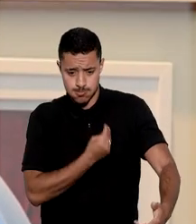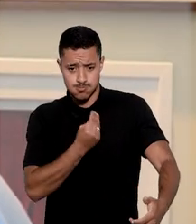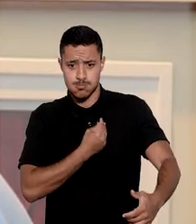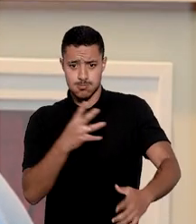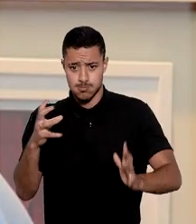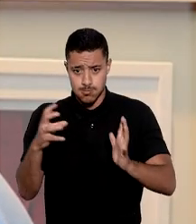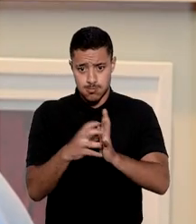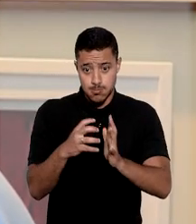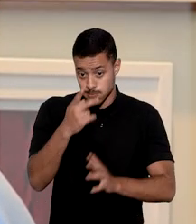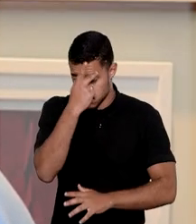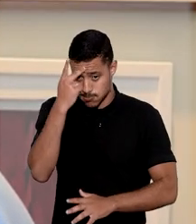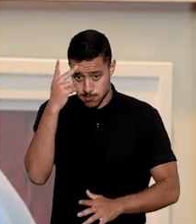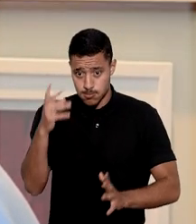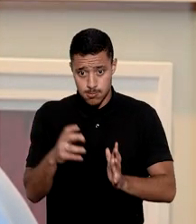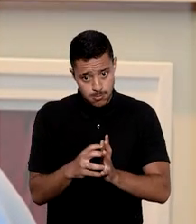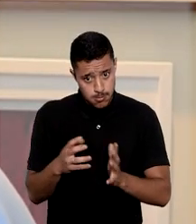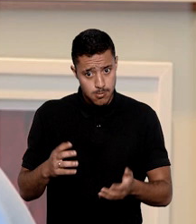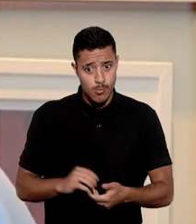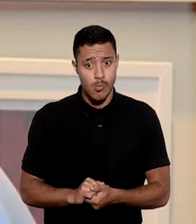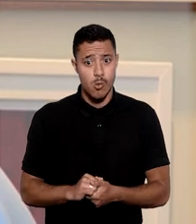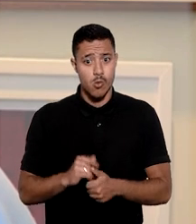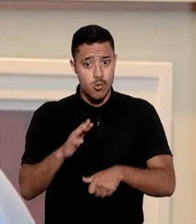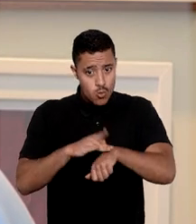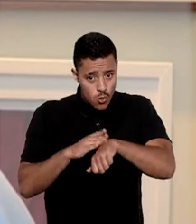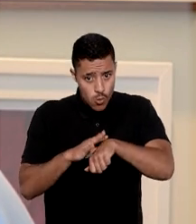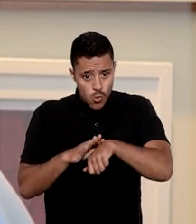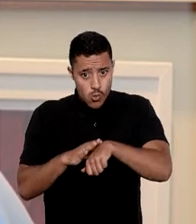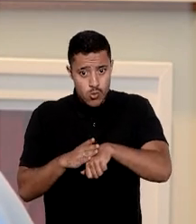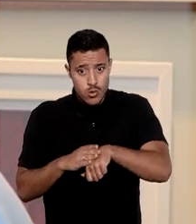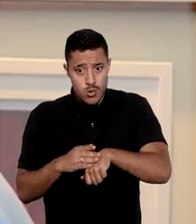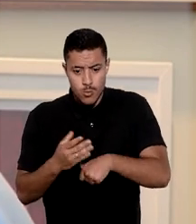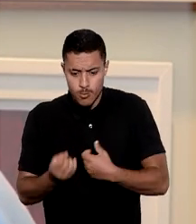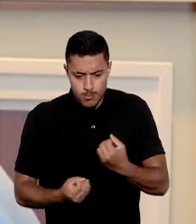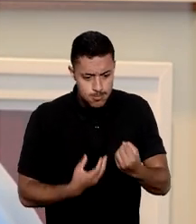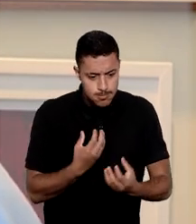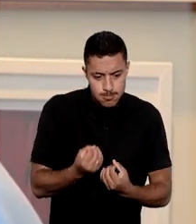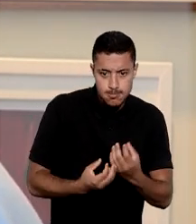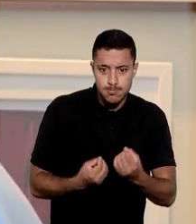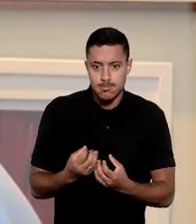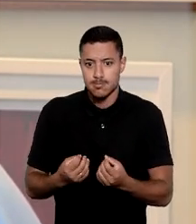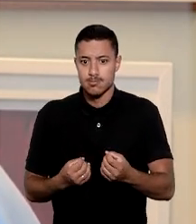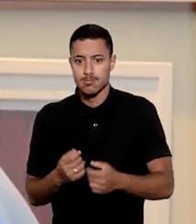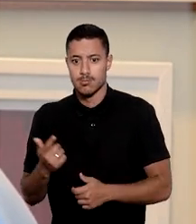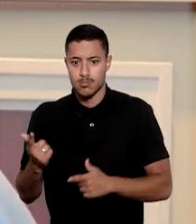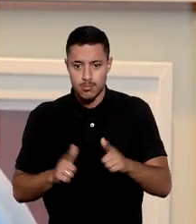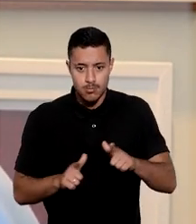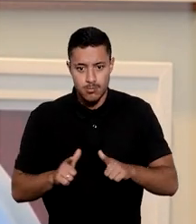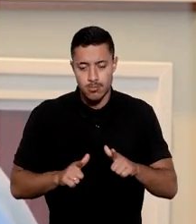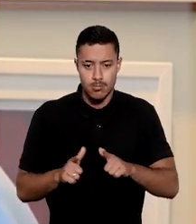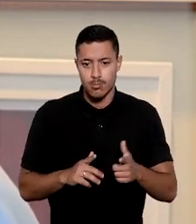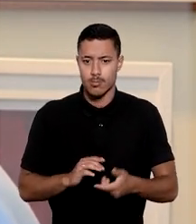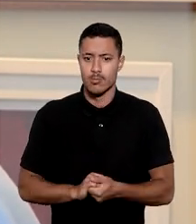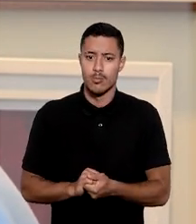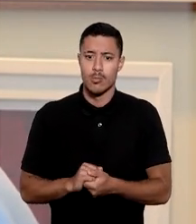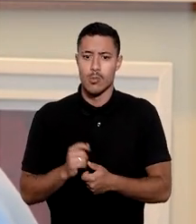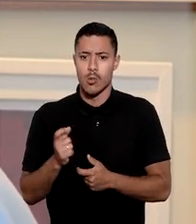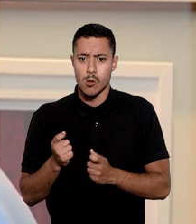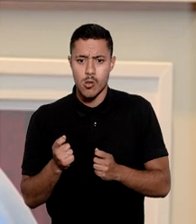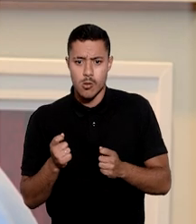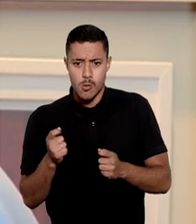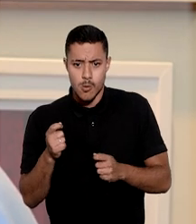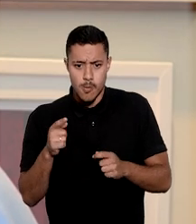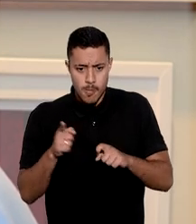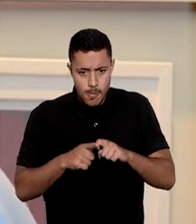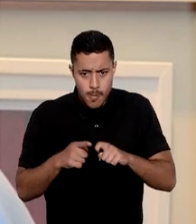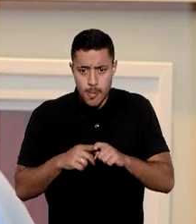e pessoas com AIDS, isto é, com doenças oportunistas se manifestando pela atividade do vírus, são quadros clínicos